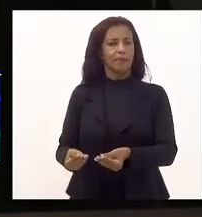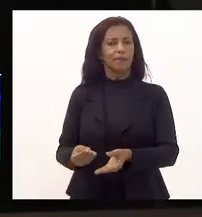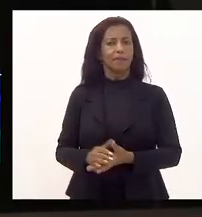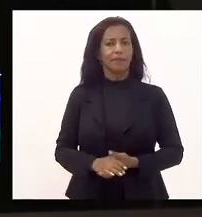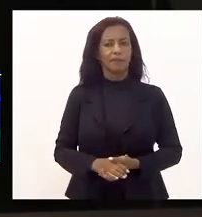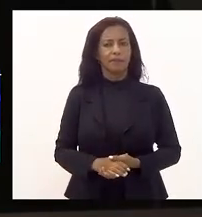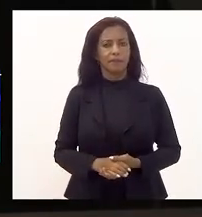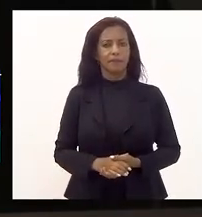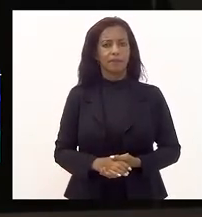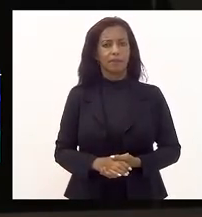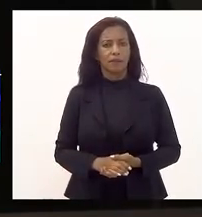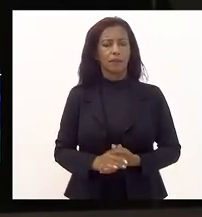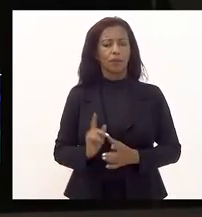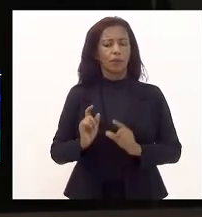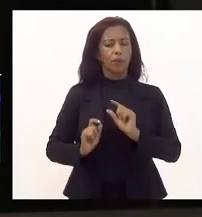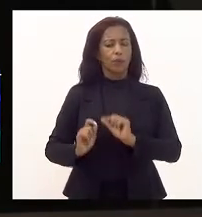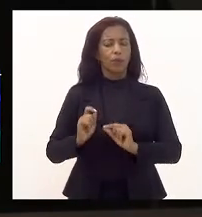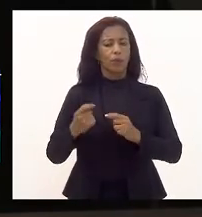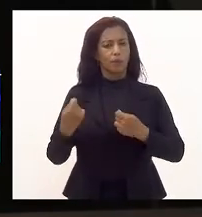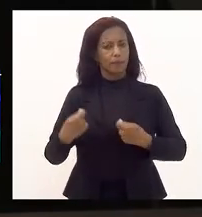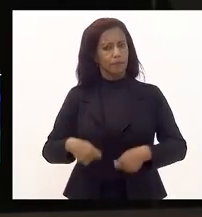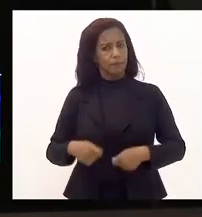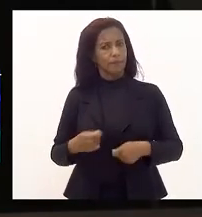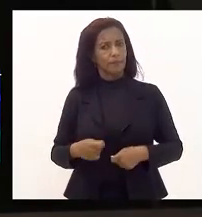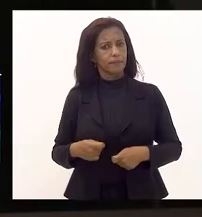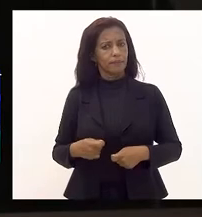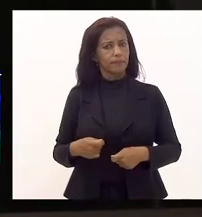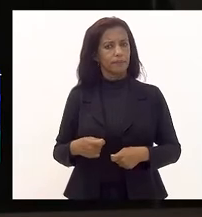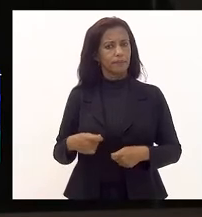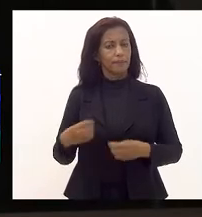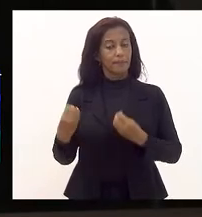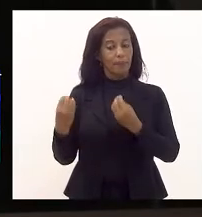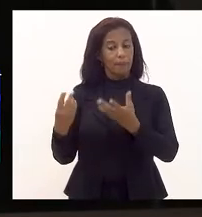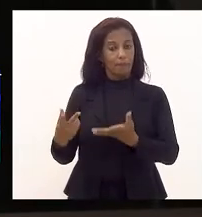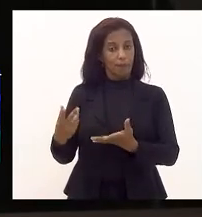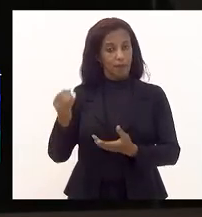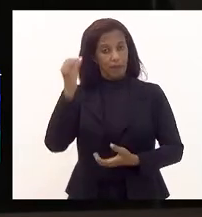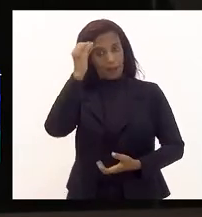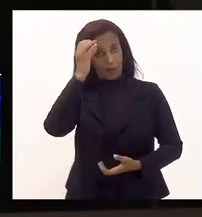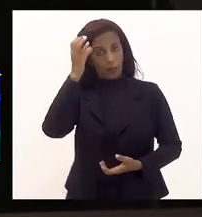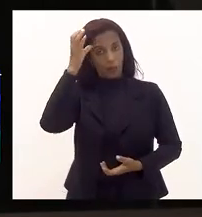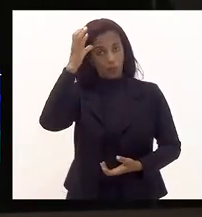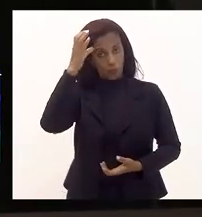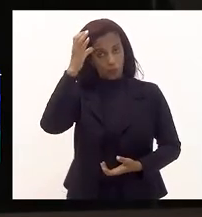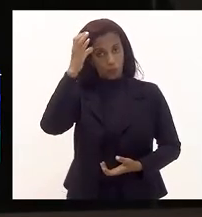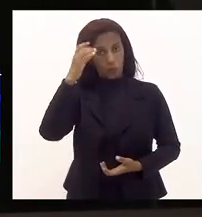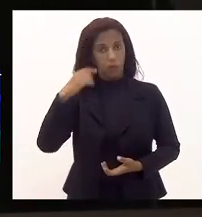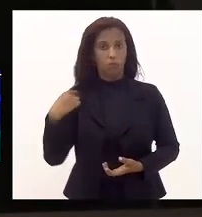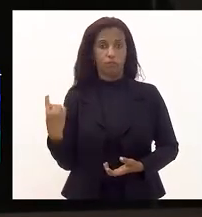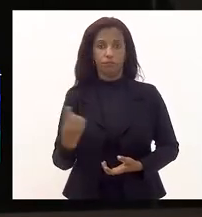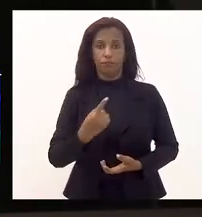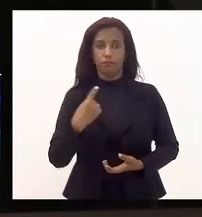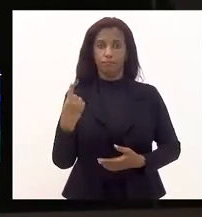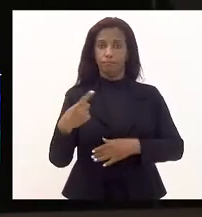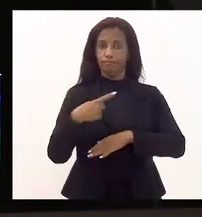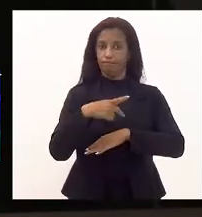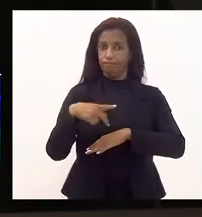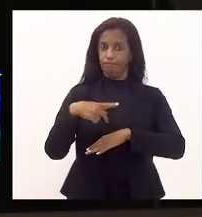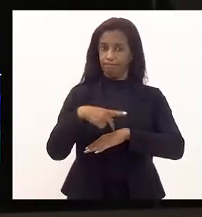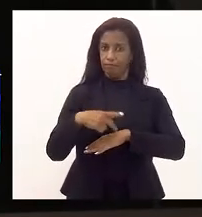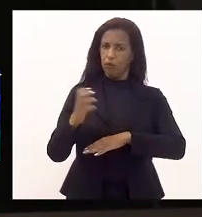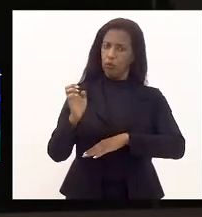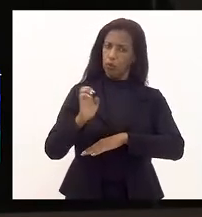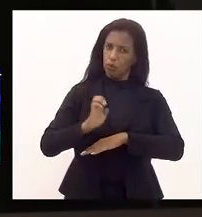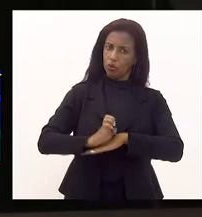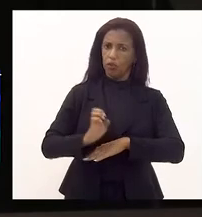aquilo que merecem para a cultura do nosso país, do nosso estado,